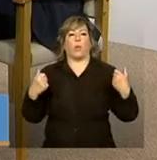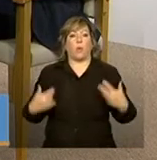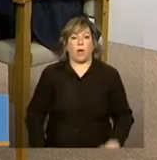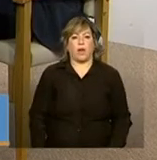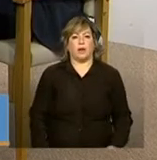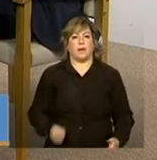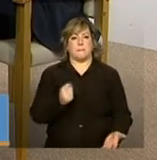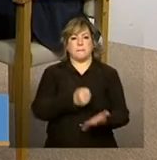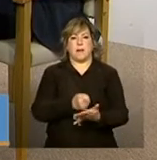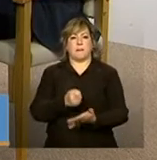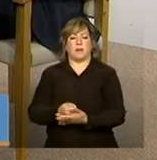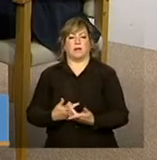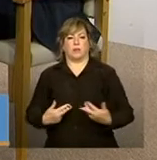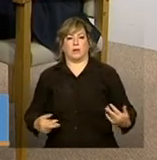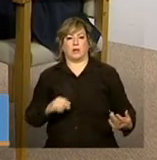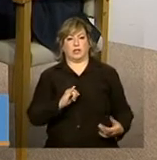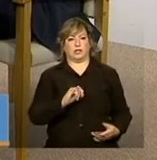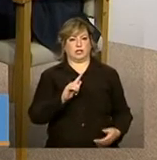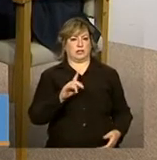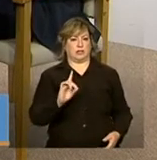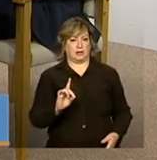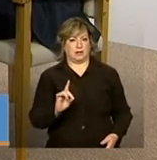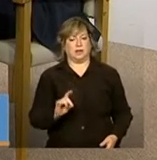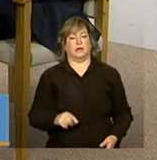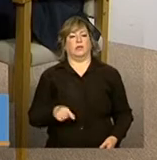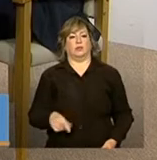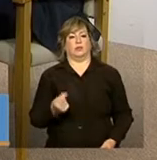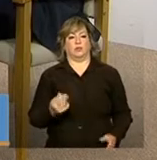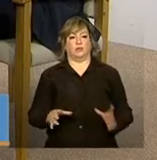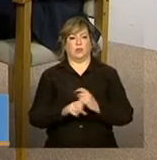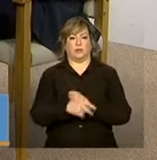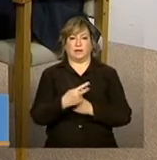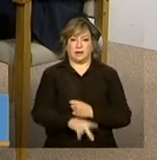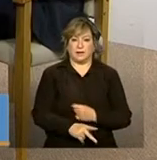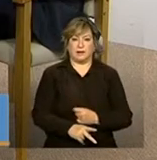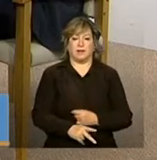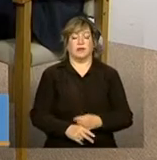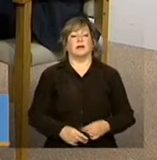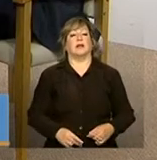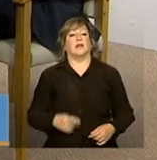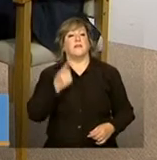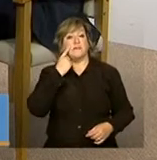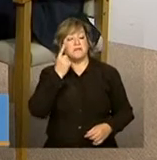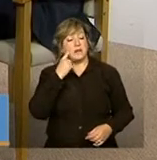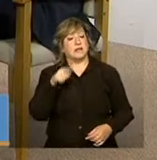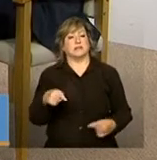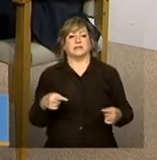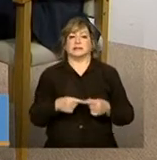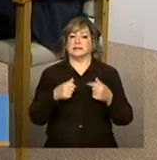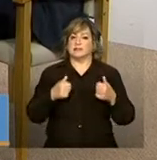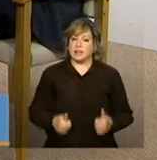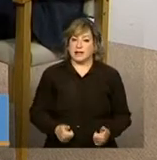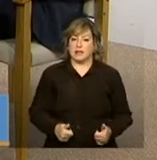gastos com os recursos do IGD que foram utilizados e para verificar se foi pertinente, se elas acompanharam o planejamento de